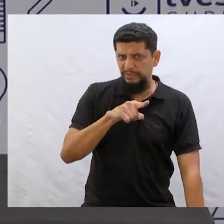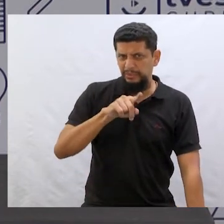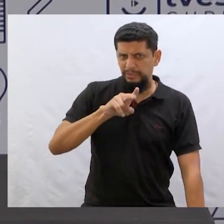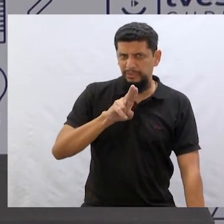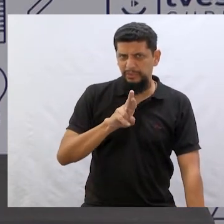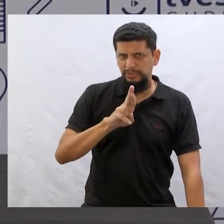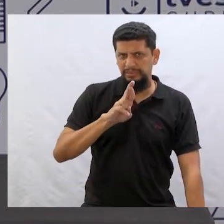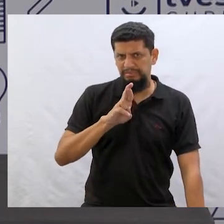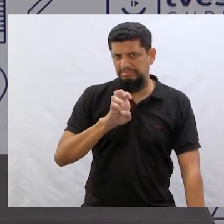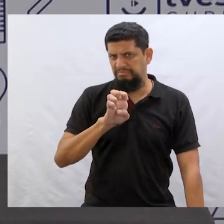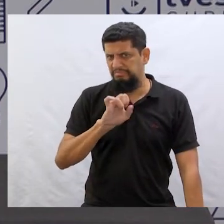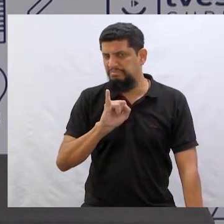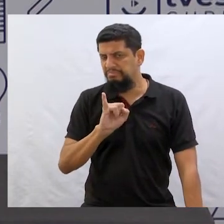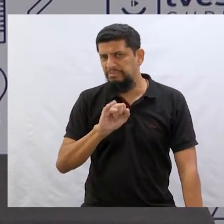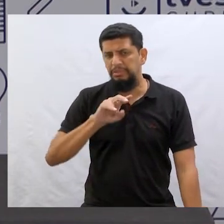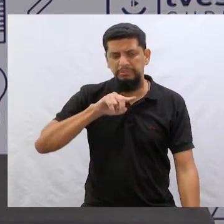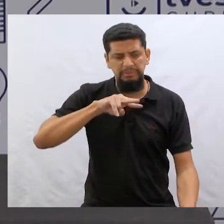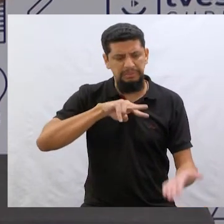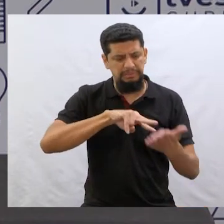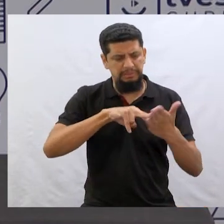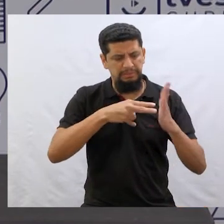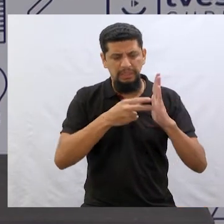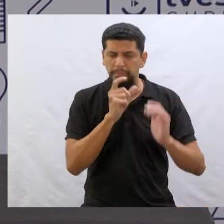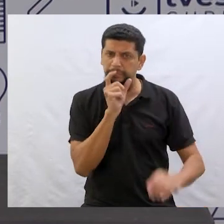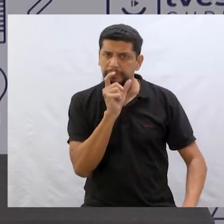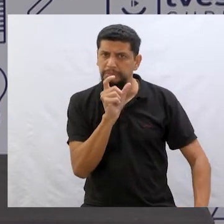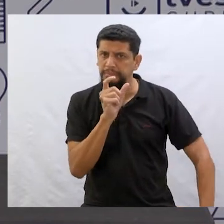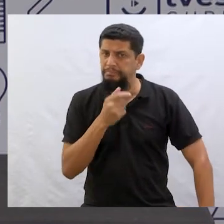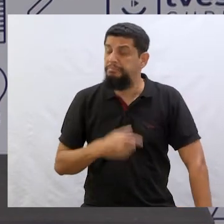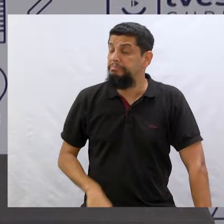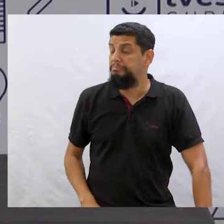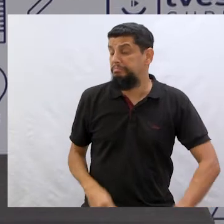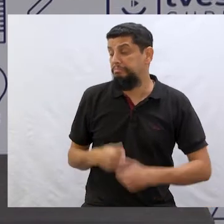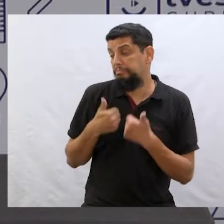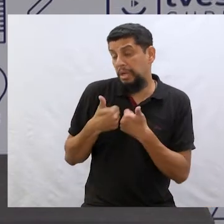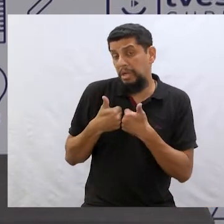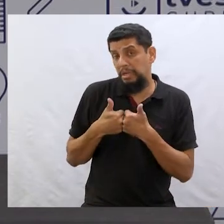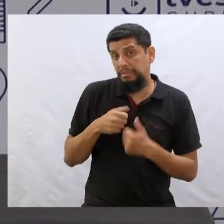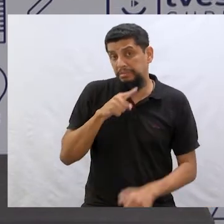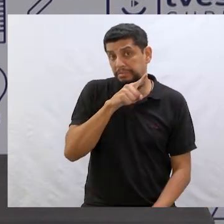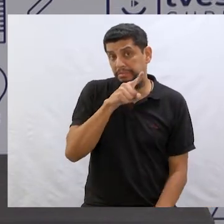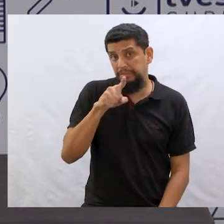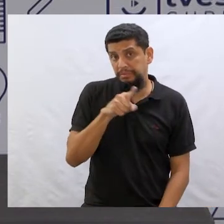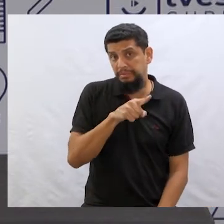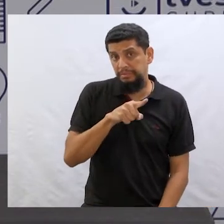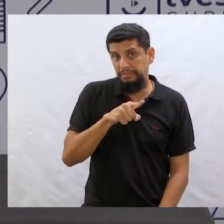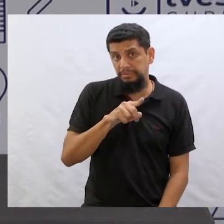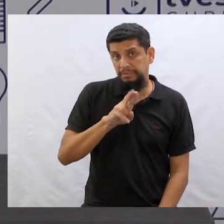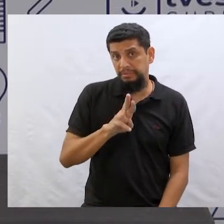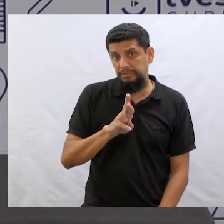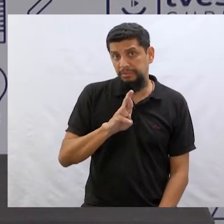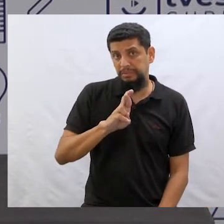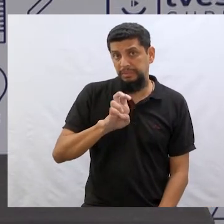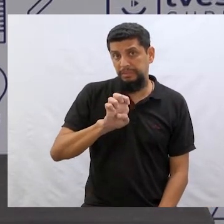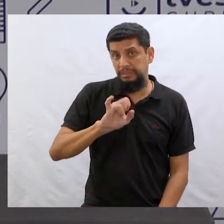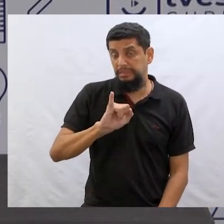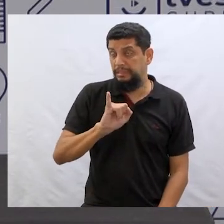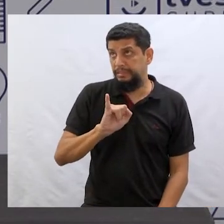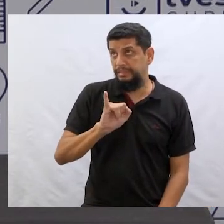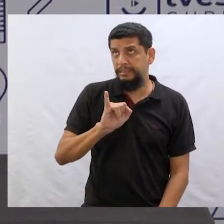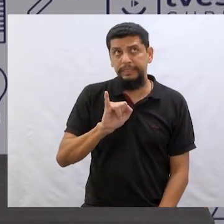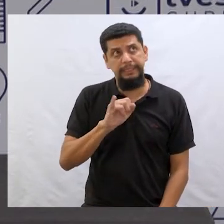Zul Rei? filho? É, o que isso quer dizer? Bom, bom, Zul Rei é,